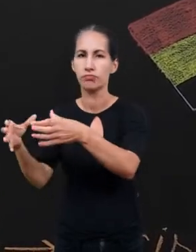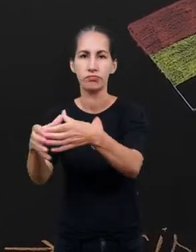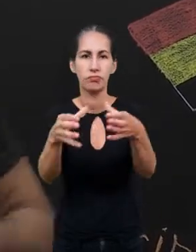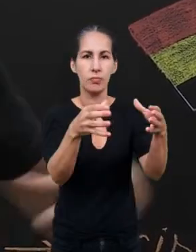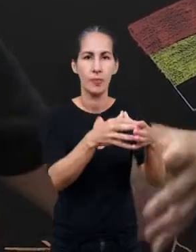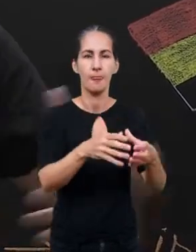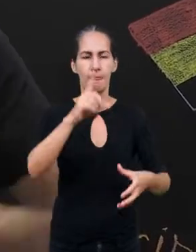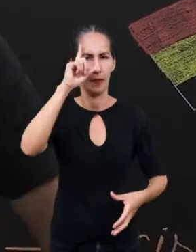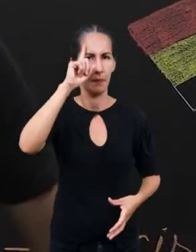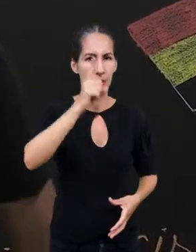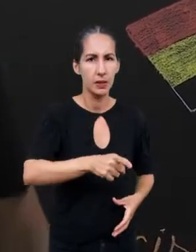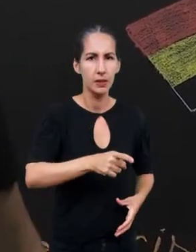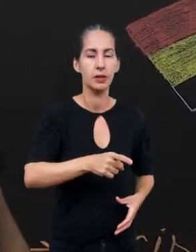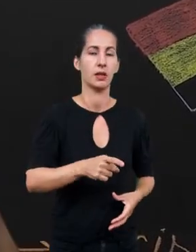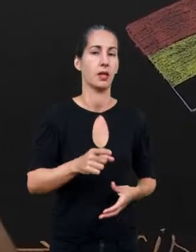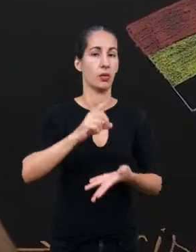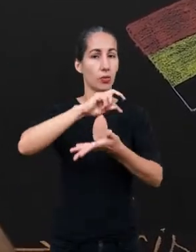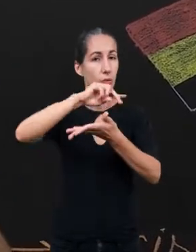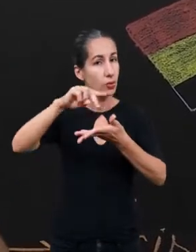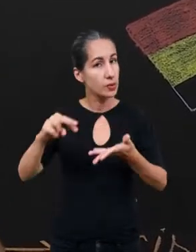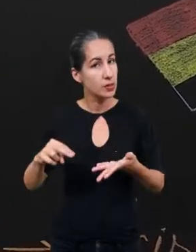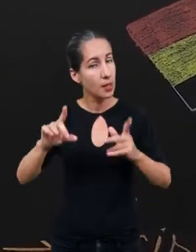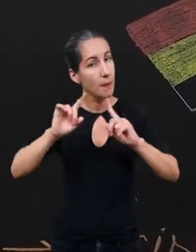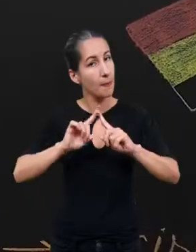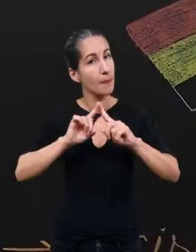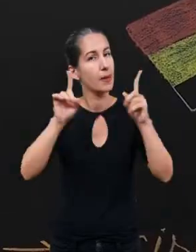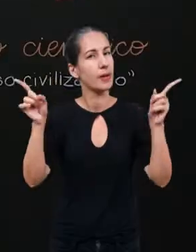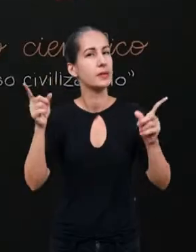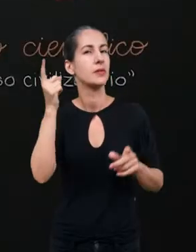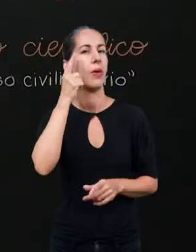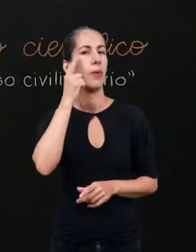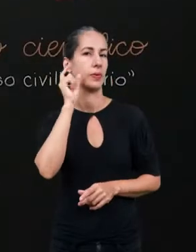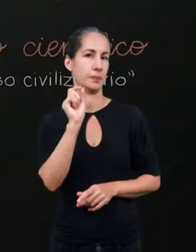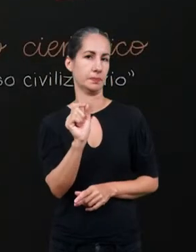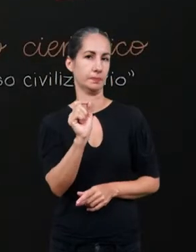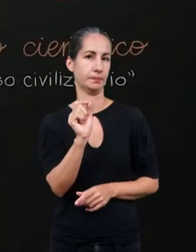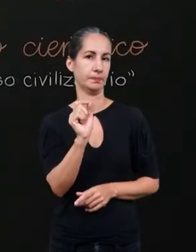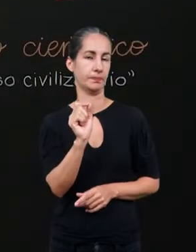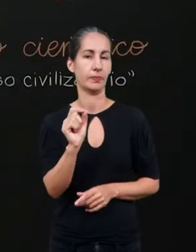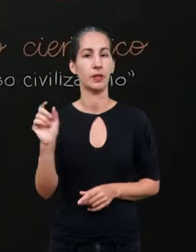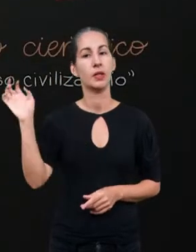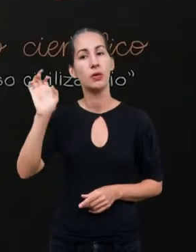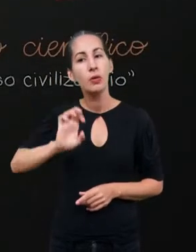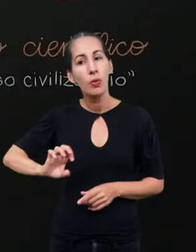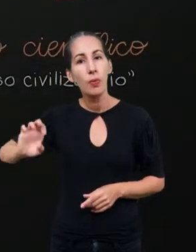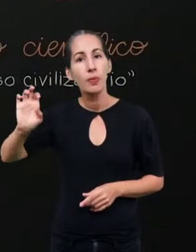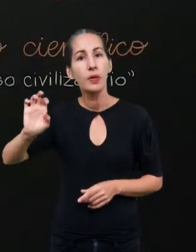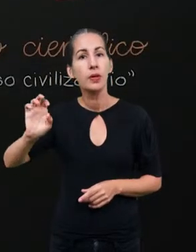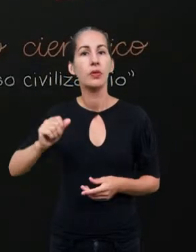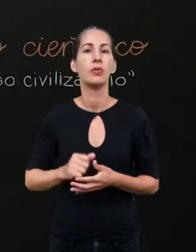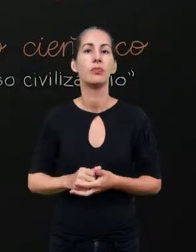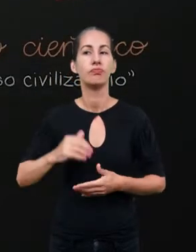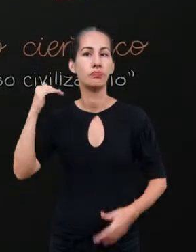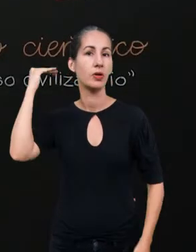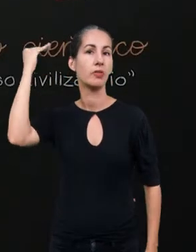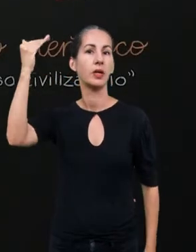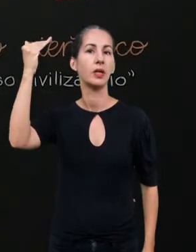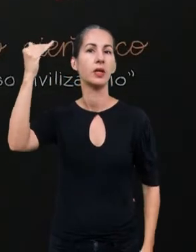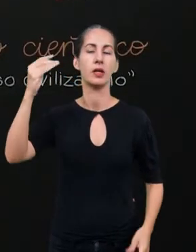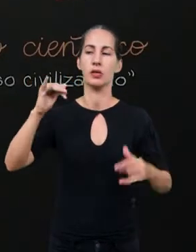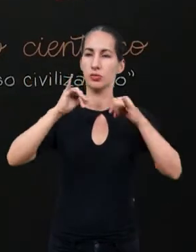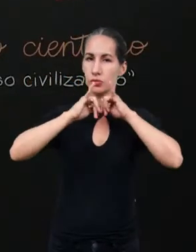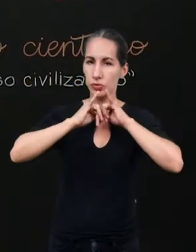regiões, com as suas mercadorias. Mas, olha que interessante. Os europeus vão se valer de um